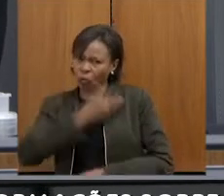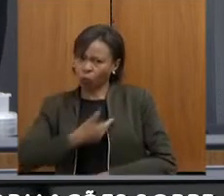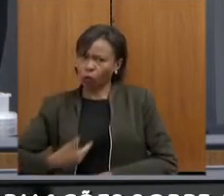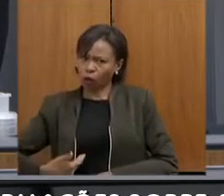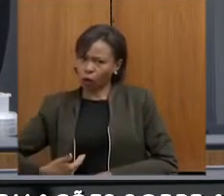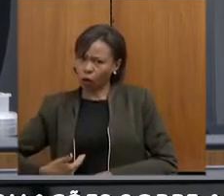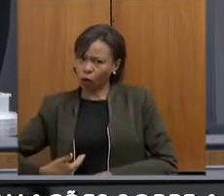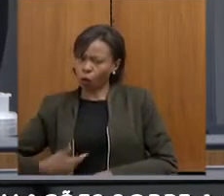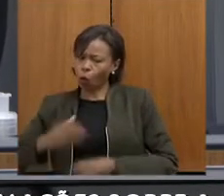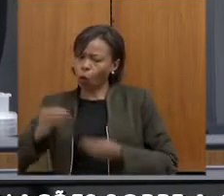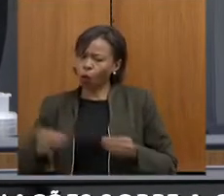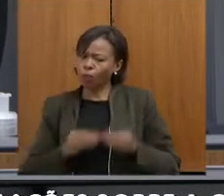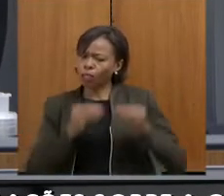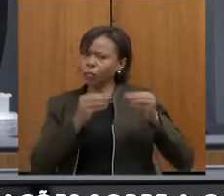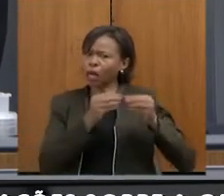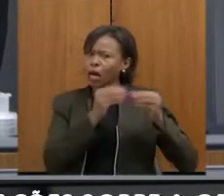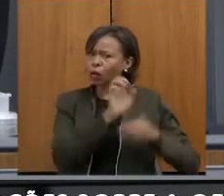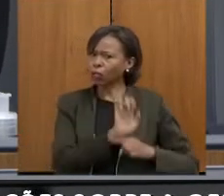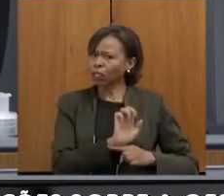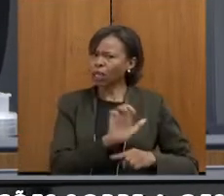porque, nesse aspecto,